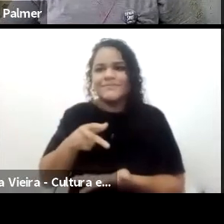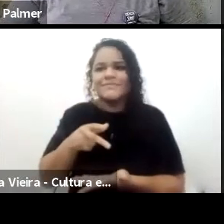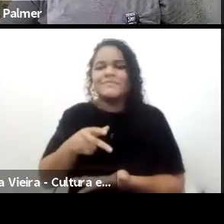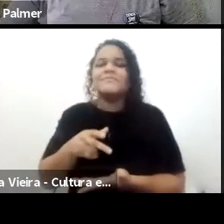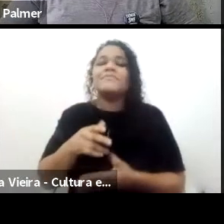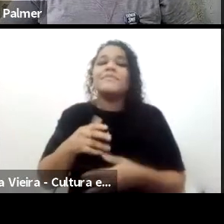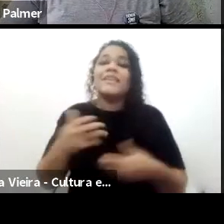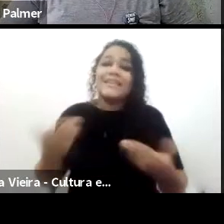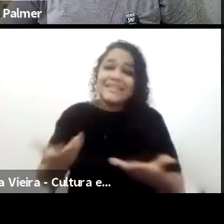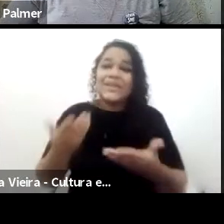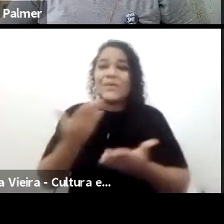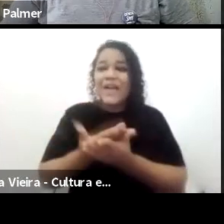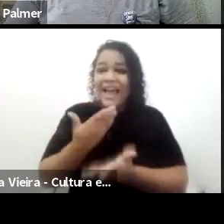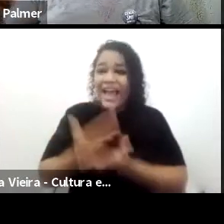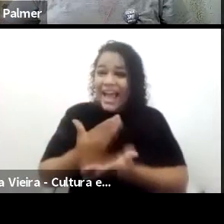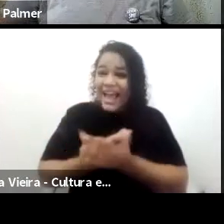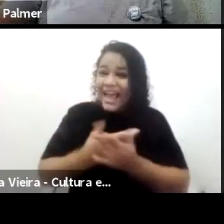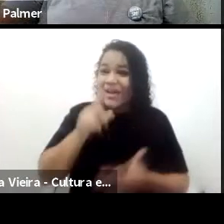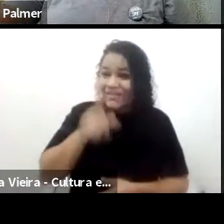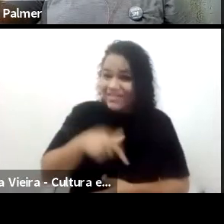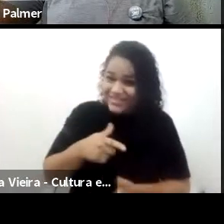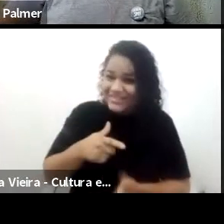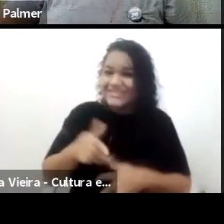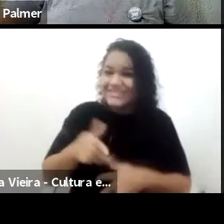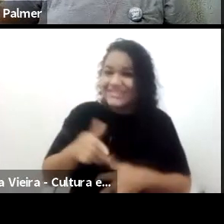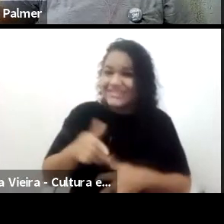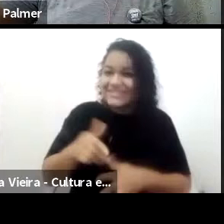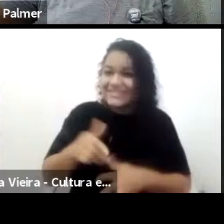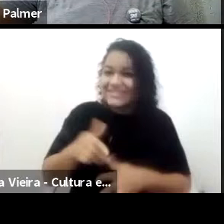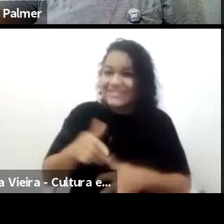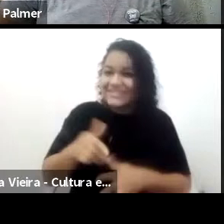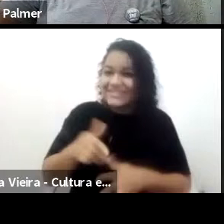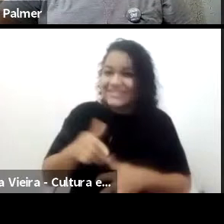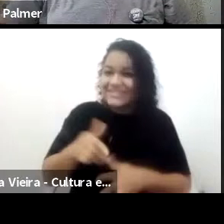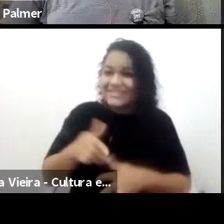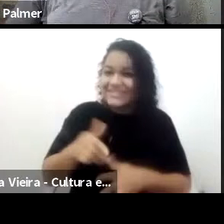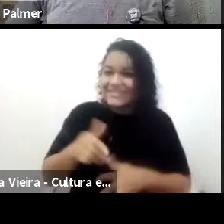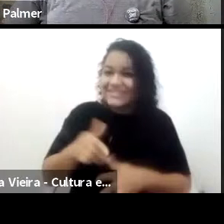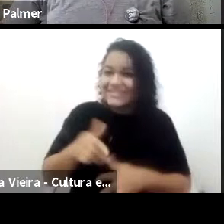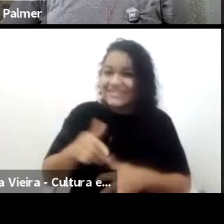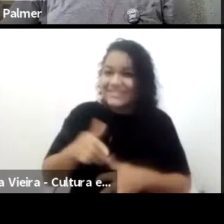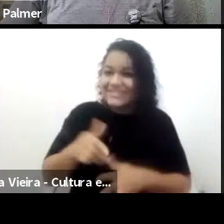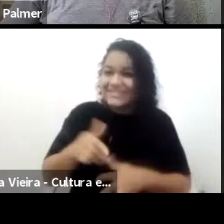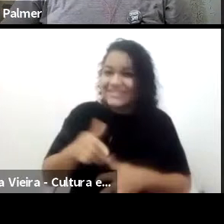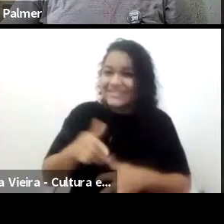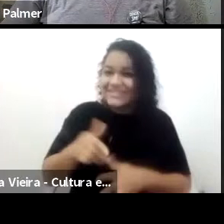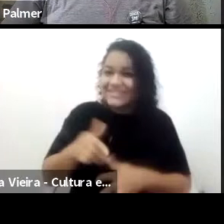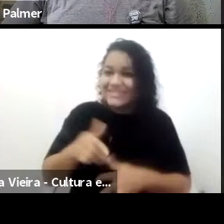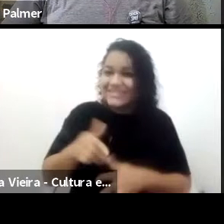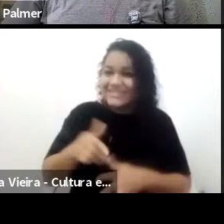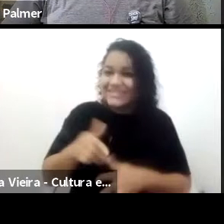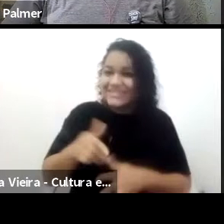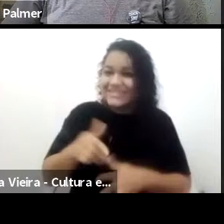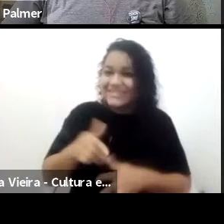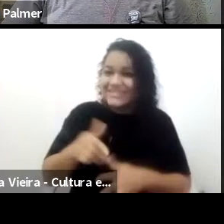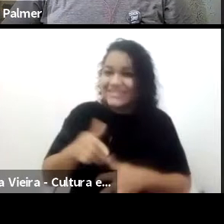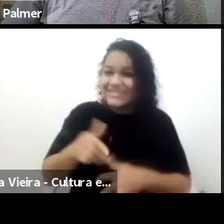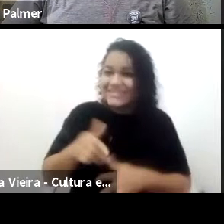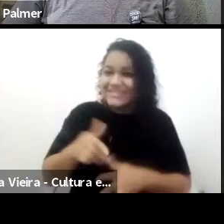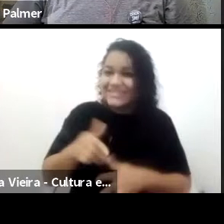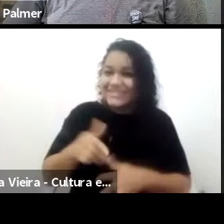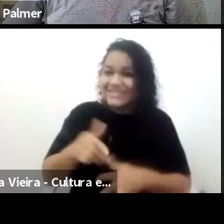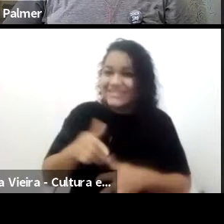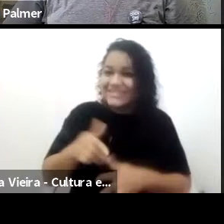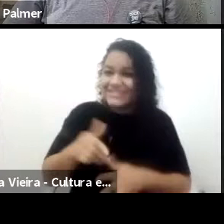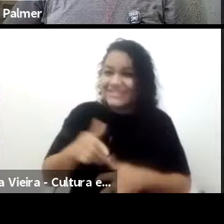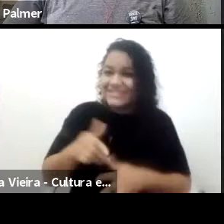uma aula, nós vamos abrir aqui para dúvidas, perguntas, conversas, discussões, ampliar